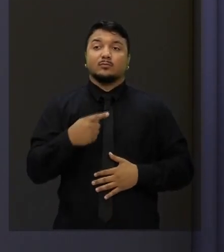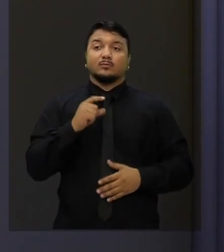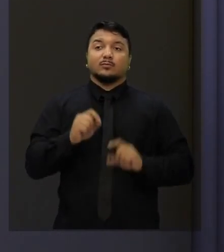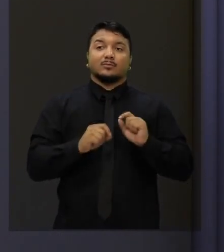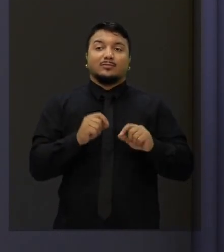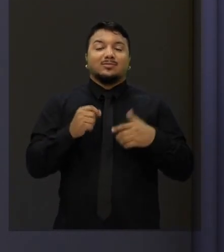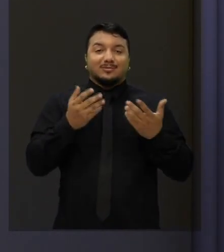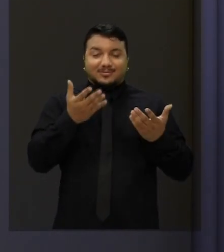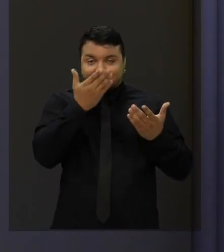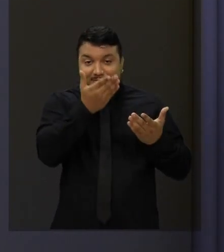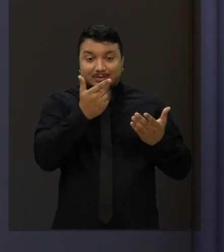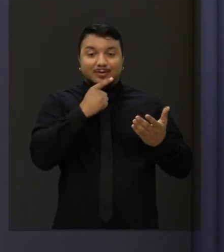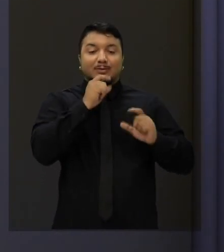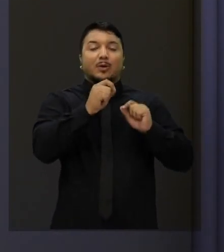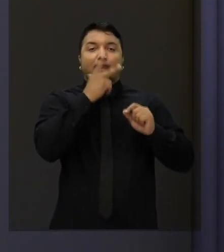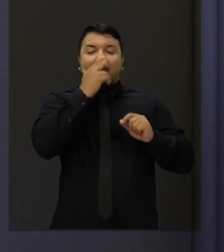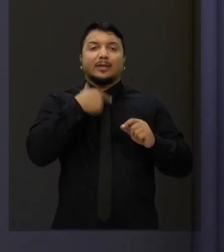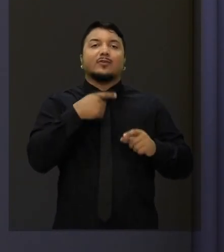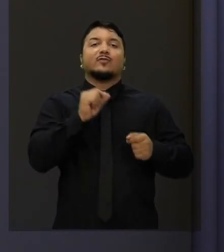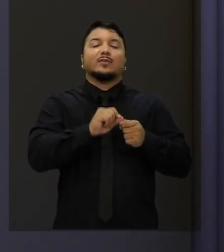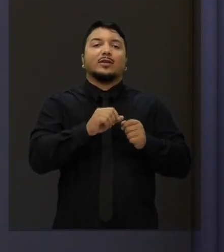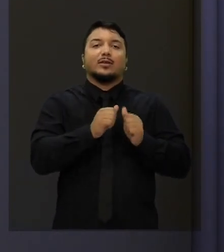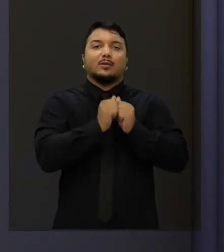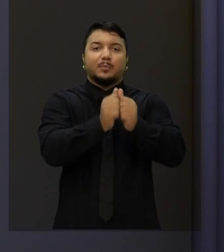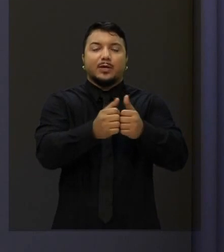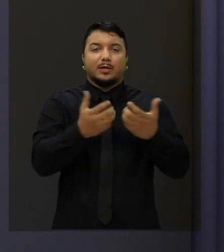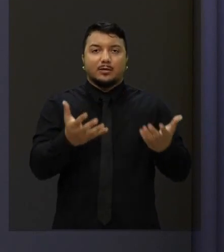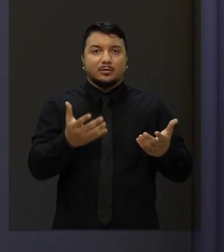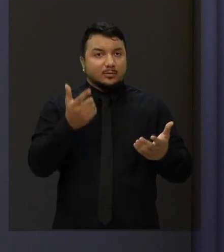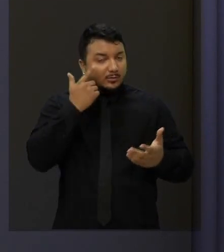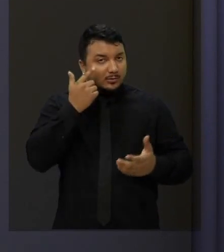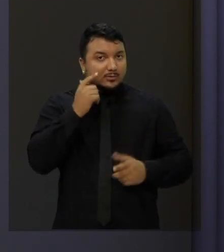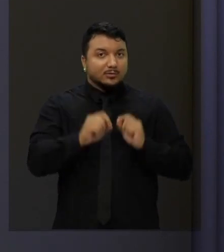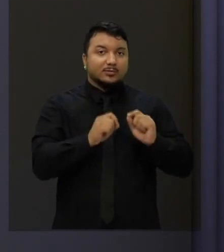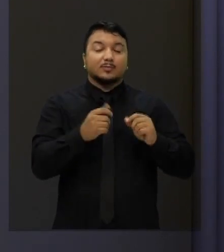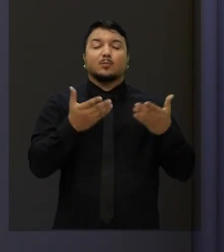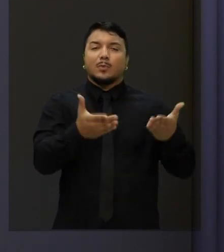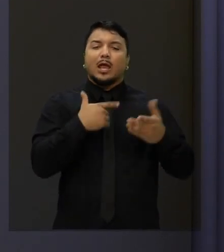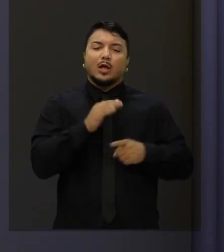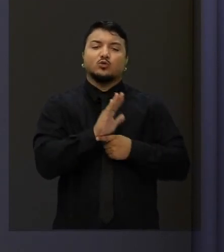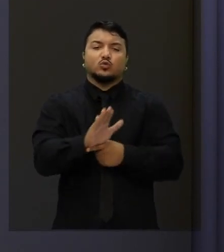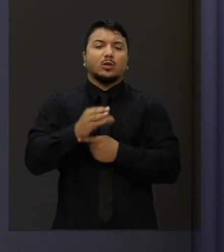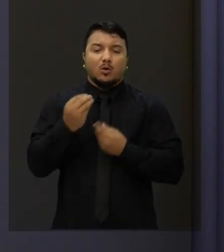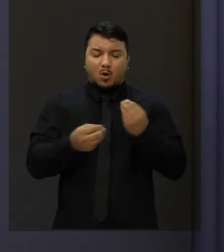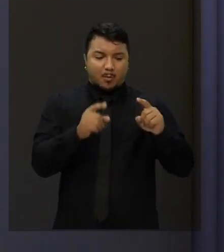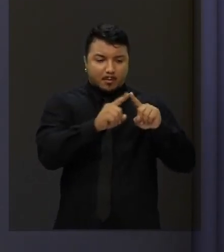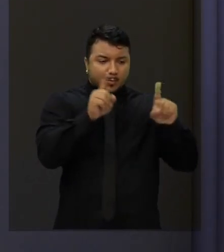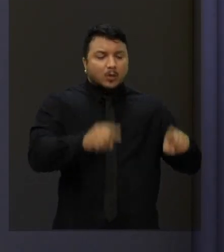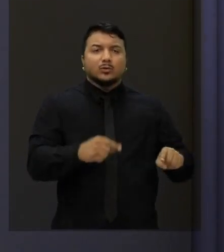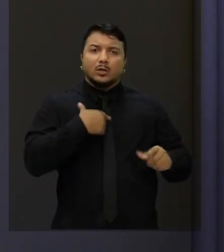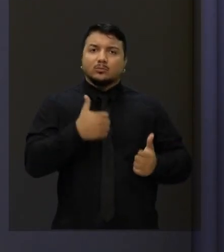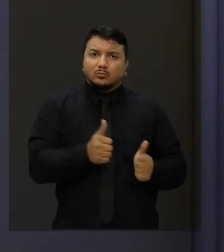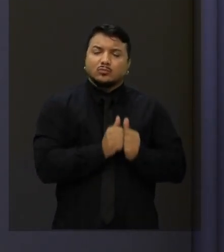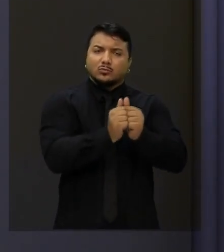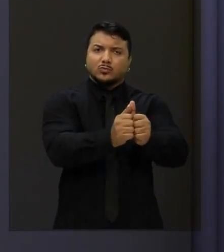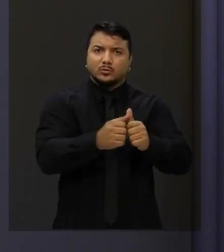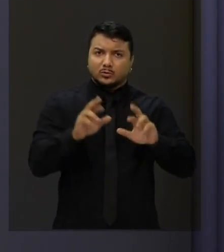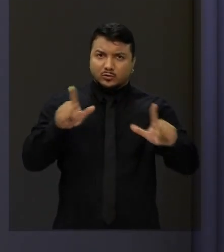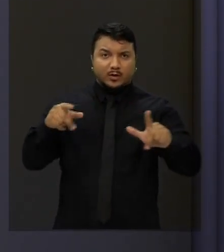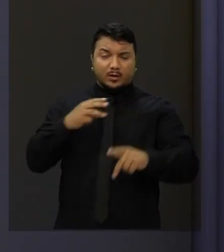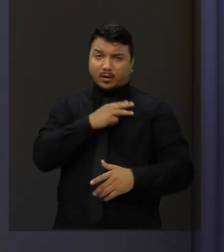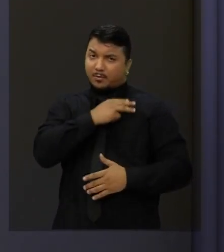posso mesmo dizer que fiz parte disso, porque sou deputado estadual há oito anos, ajudando a construir esse projeto, diferente do capitão